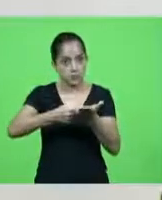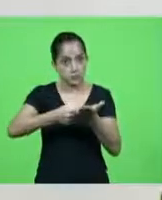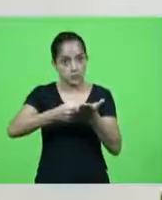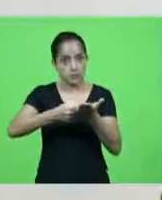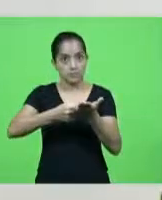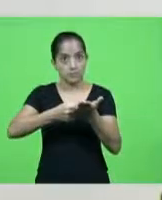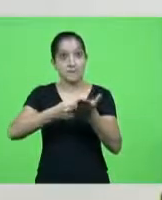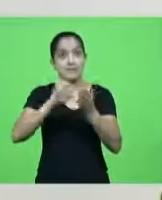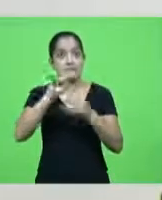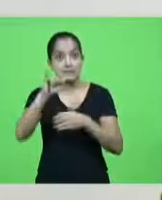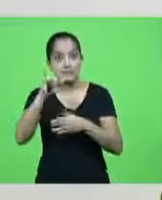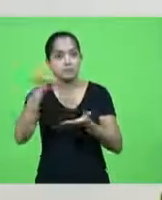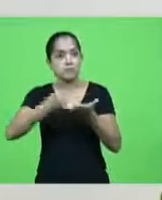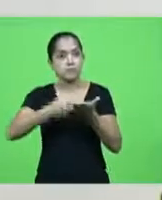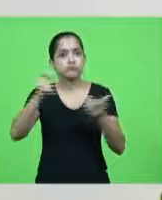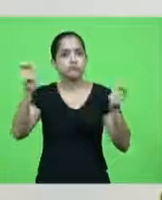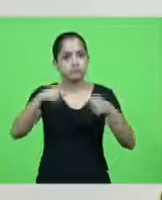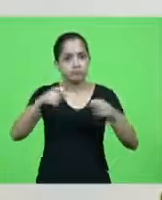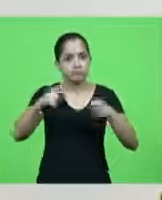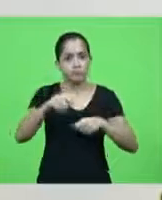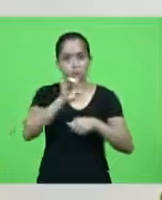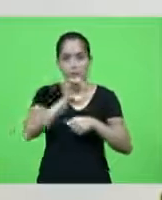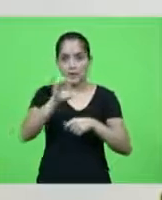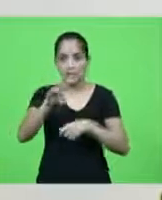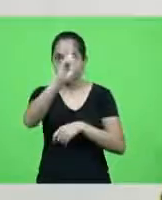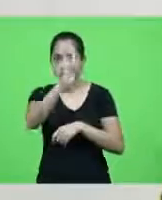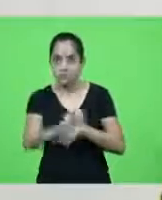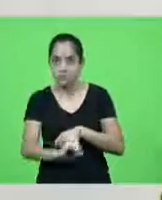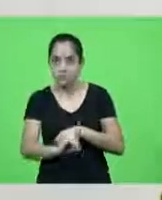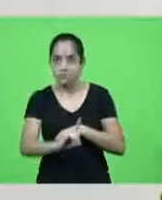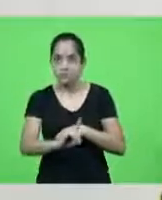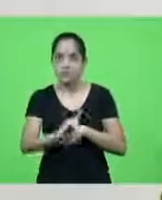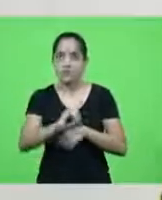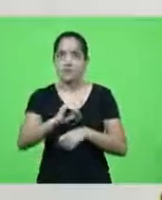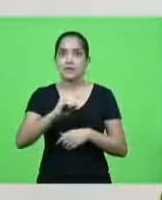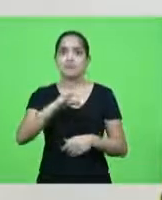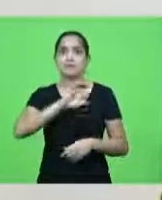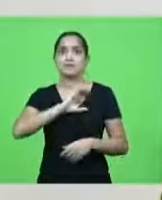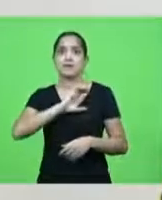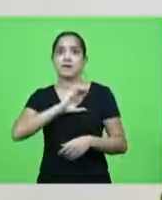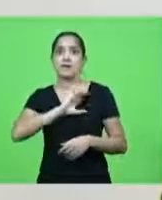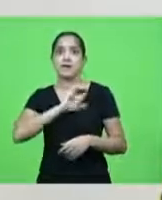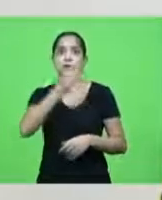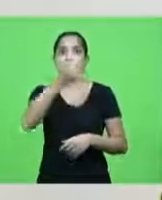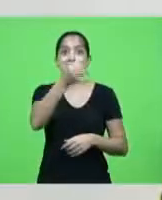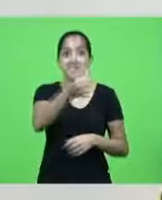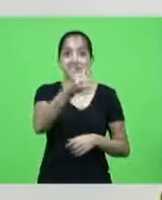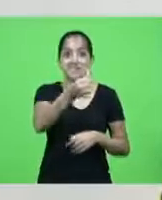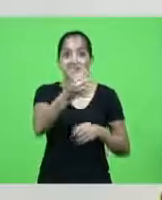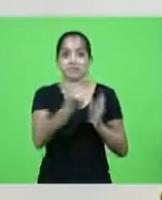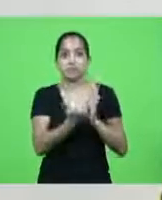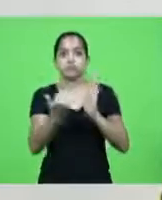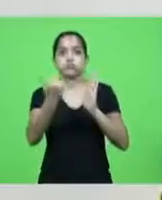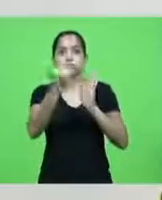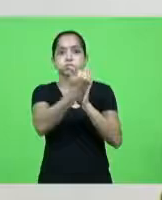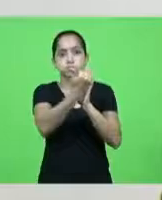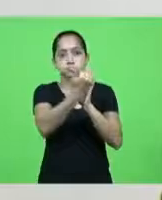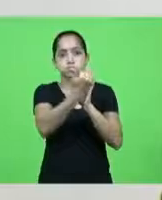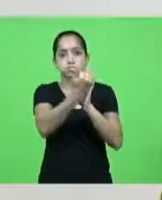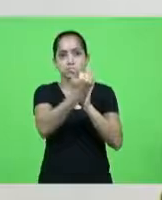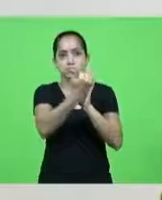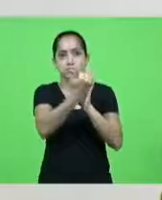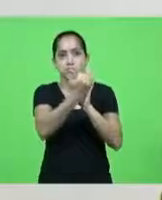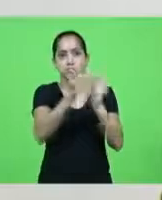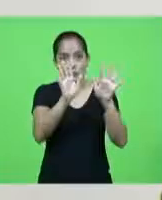são cumpridas cada diretor ganha seis salários de brinde no final de ano aquilo que a gente já falou